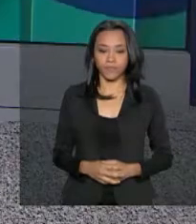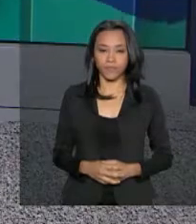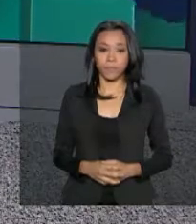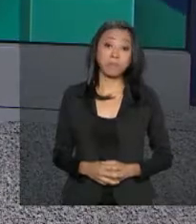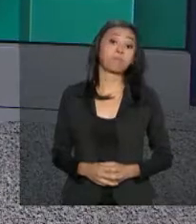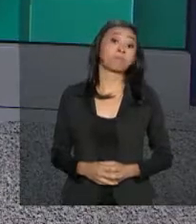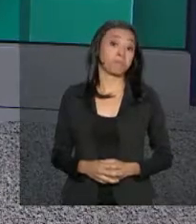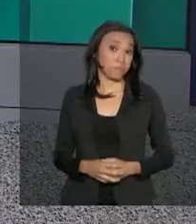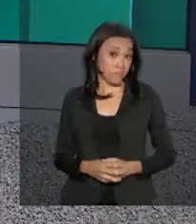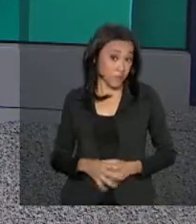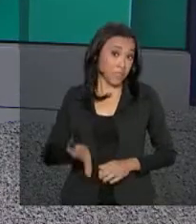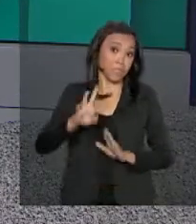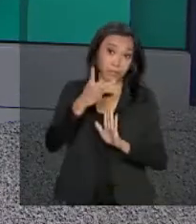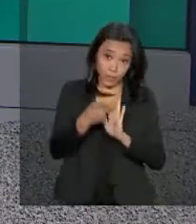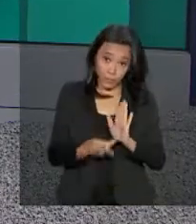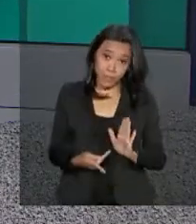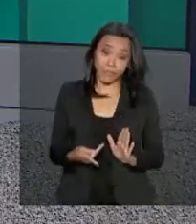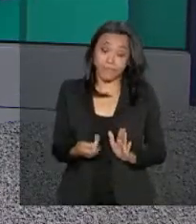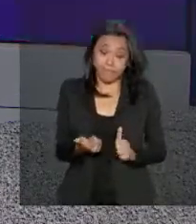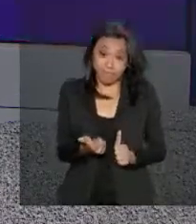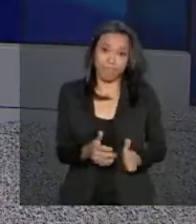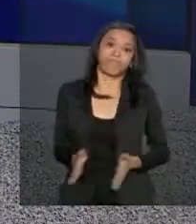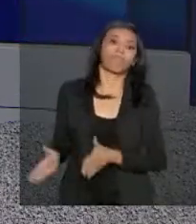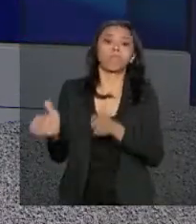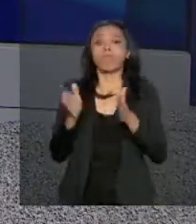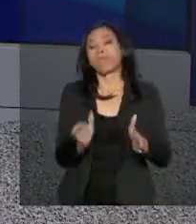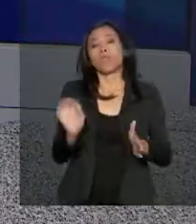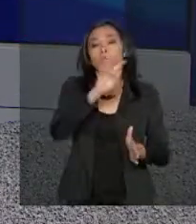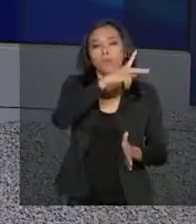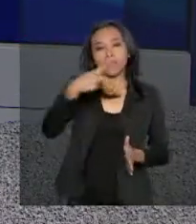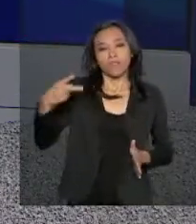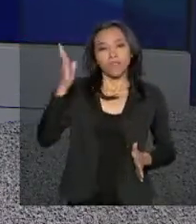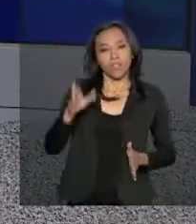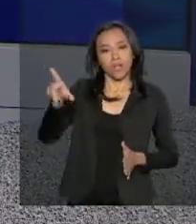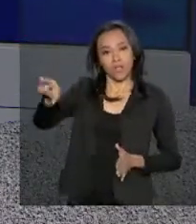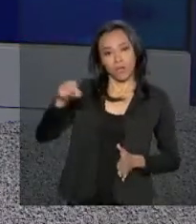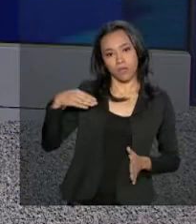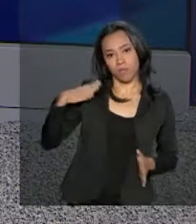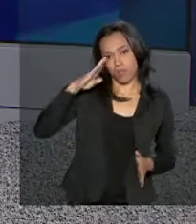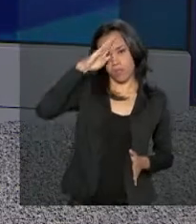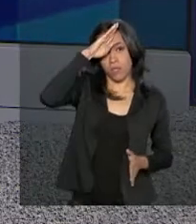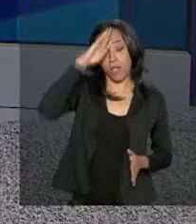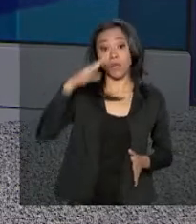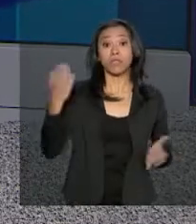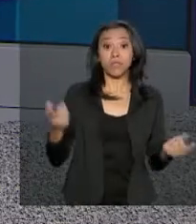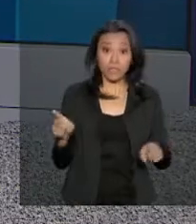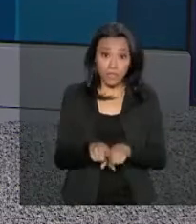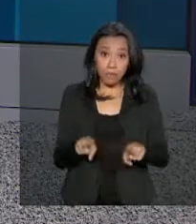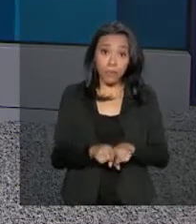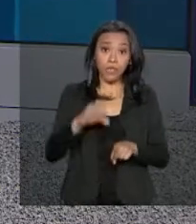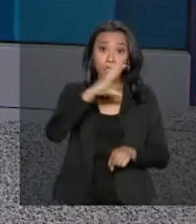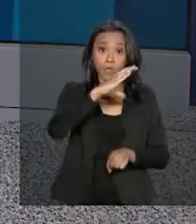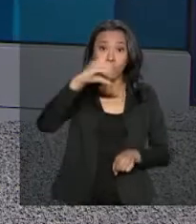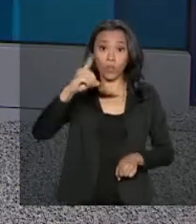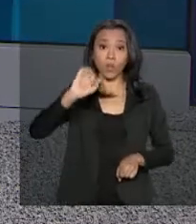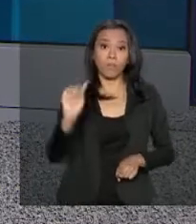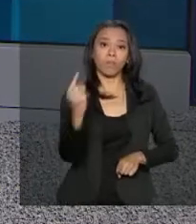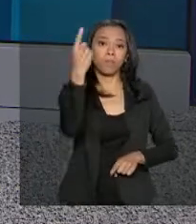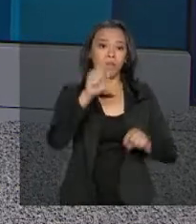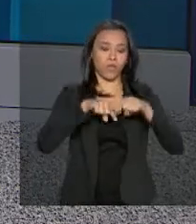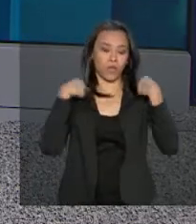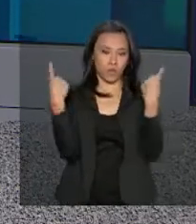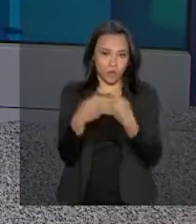Que projeto, né? E que imagens. Olha, o presidente eleito Jair Bolsonaro também coordenou hoje a primeira reunião com os ministros do seu governo.